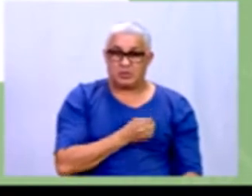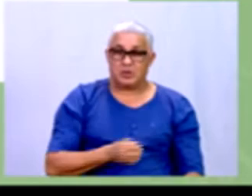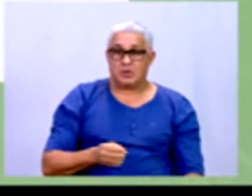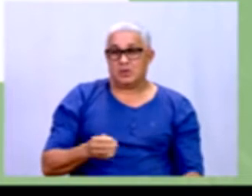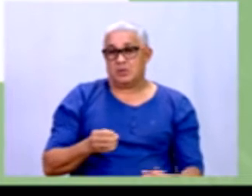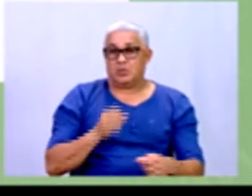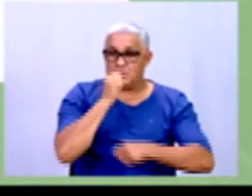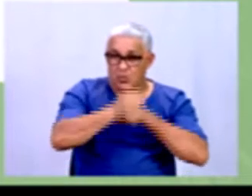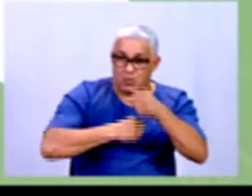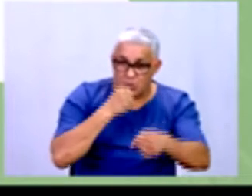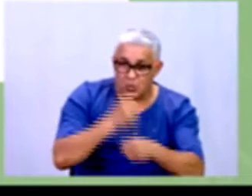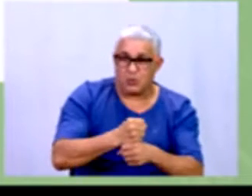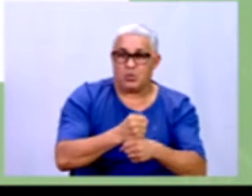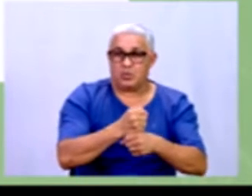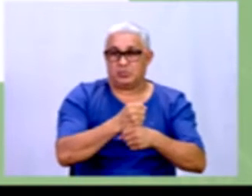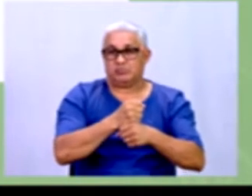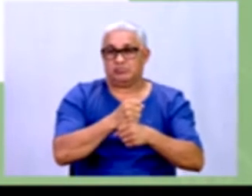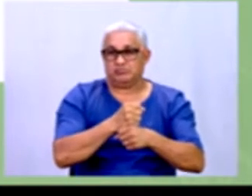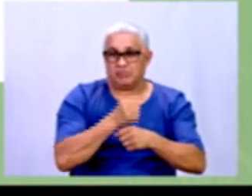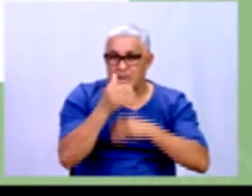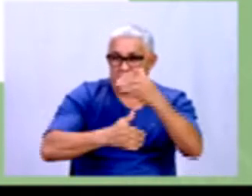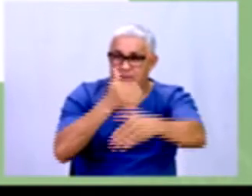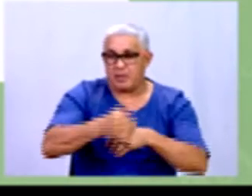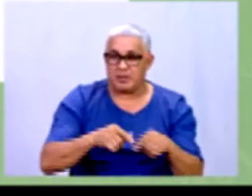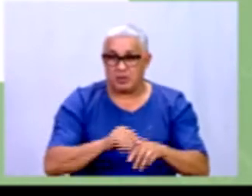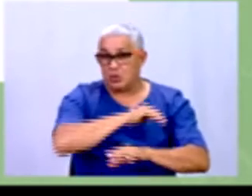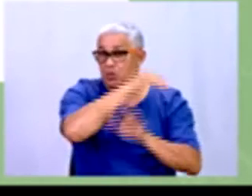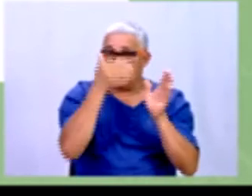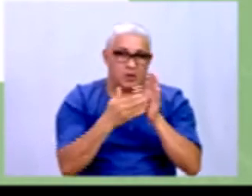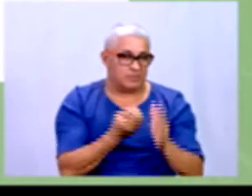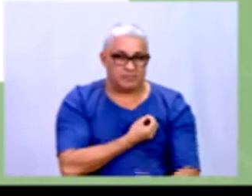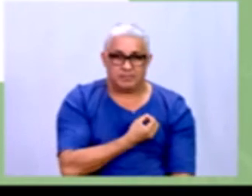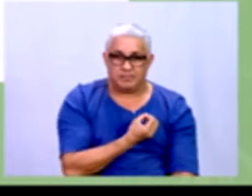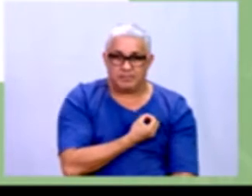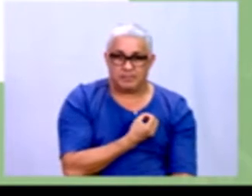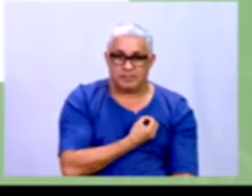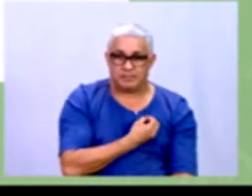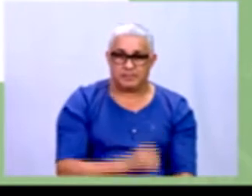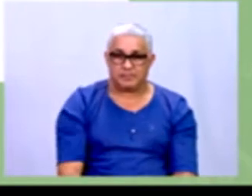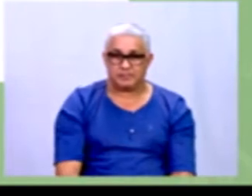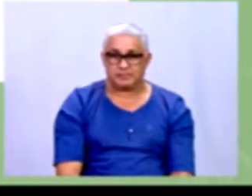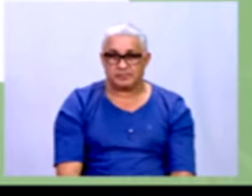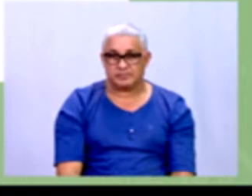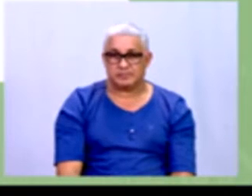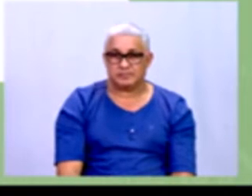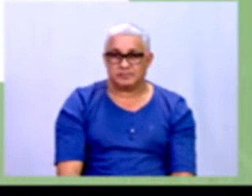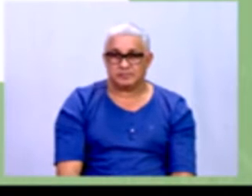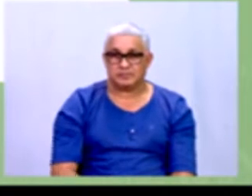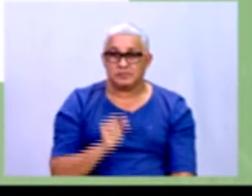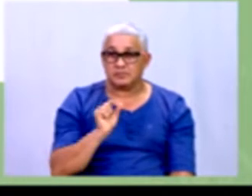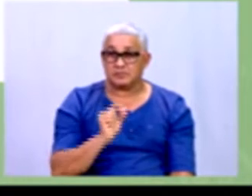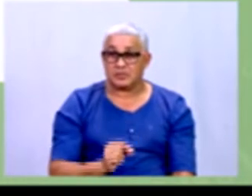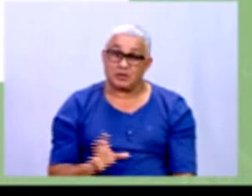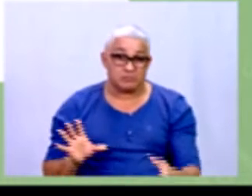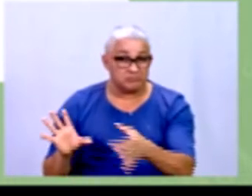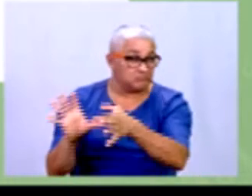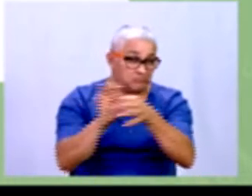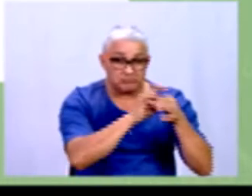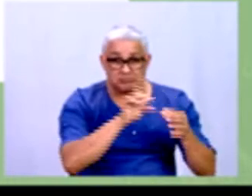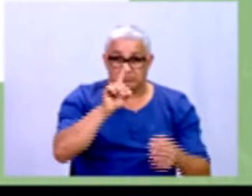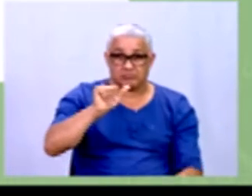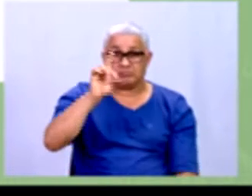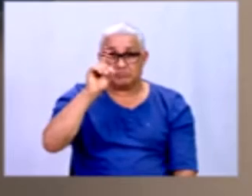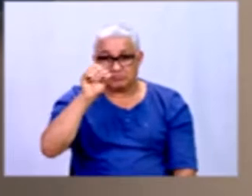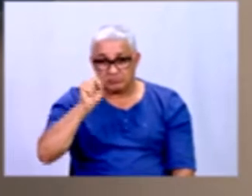determinados anos que tem na nossa tabela. Então, todos esses números aqui, eles são um conjunto de dados,